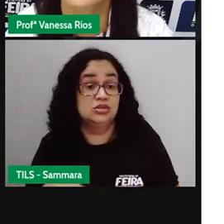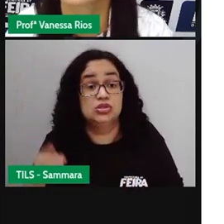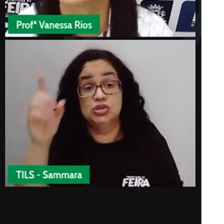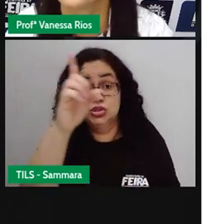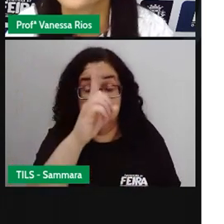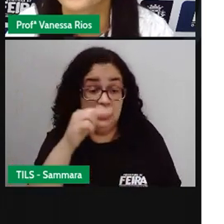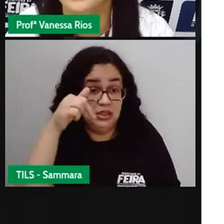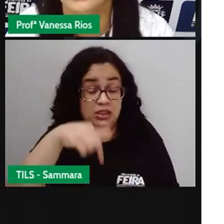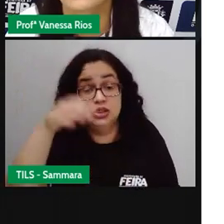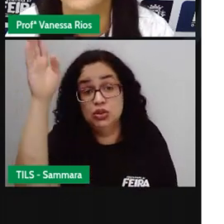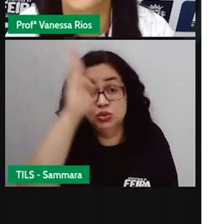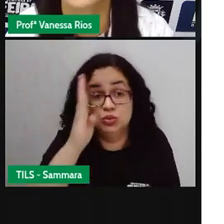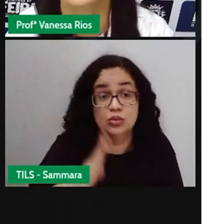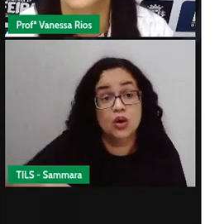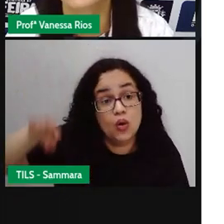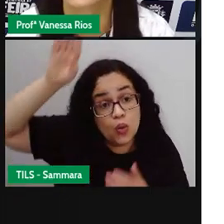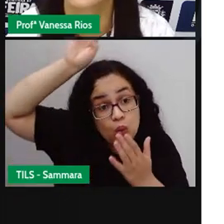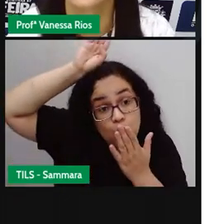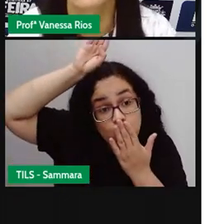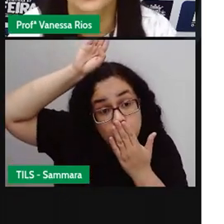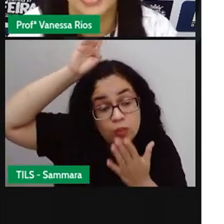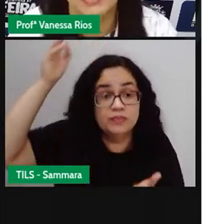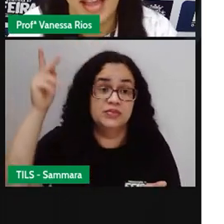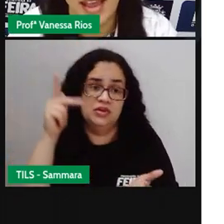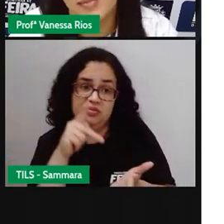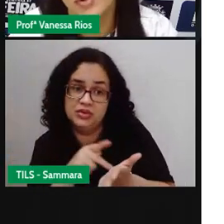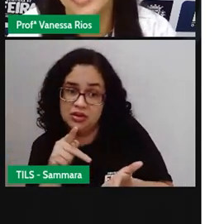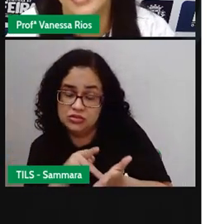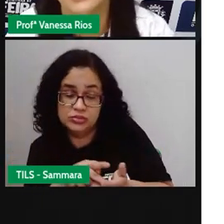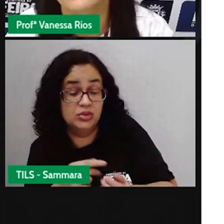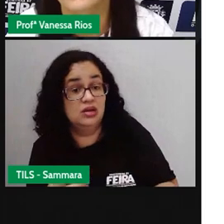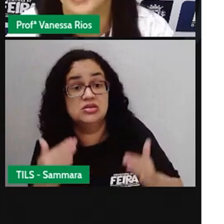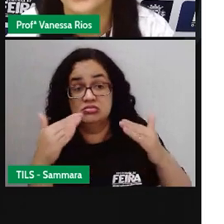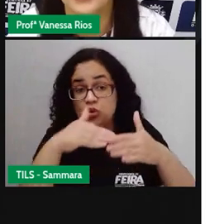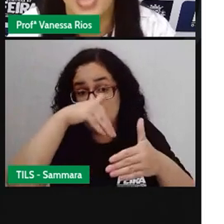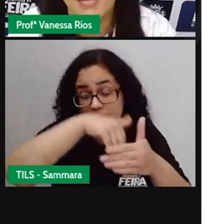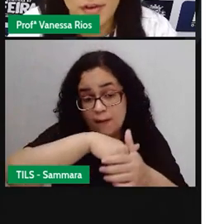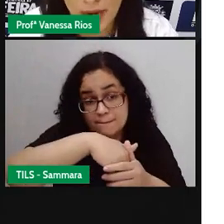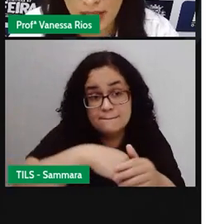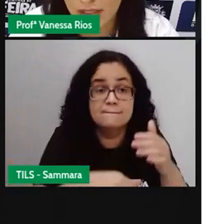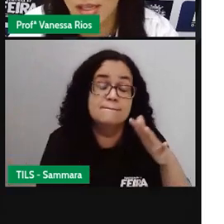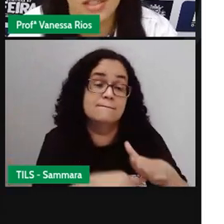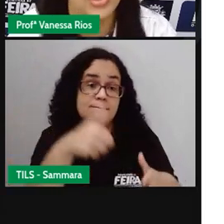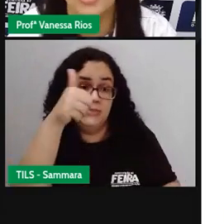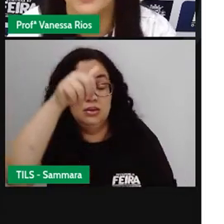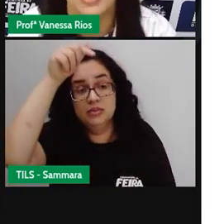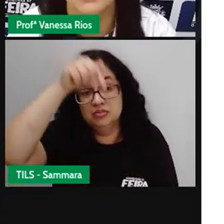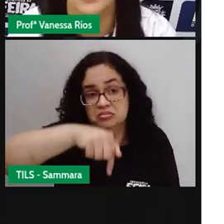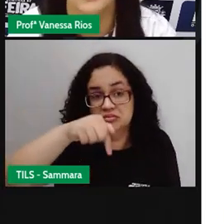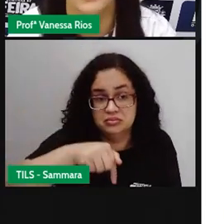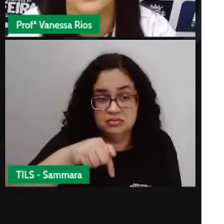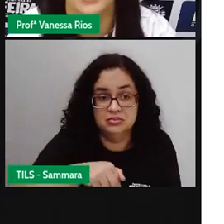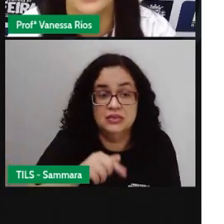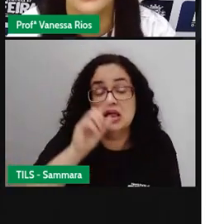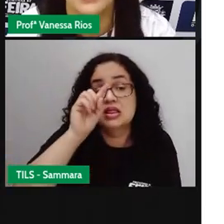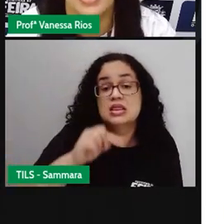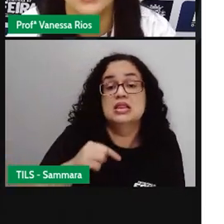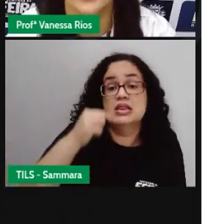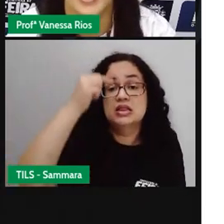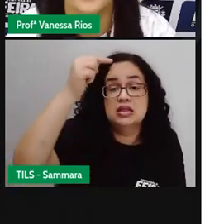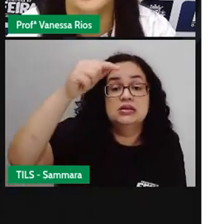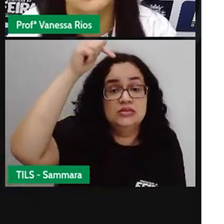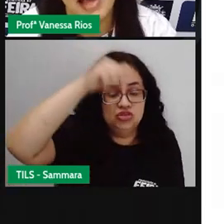gente coloca que os indígenas aí são os verdadeiros donos da terra, porque eles já estavam aqui, eles não vieram depois, né.